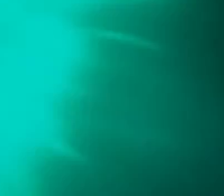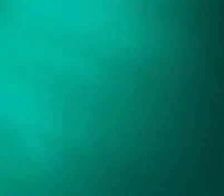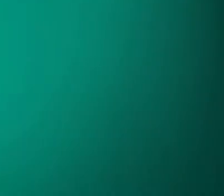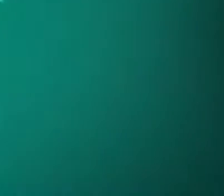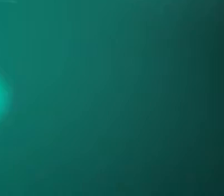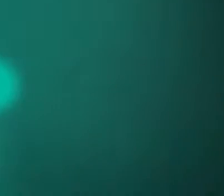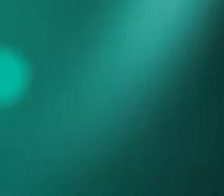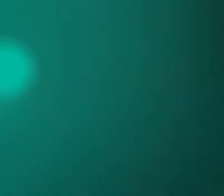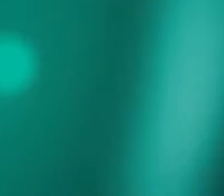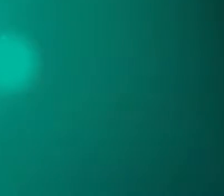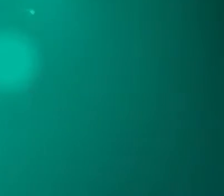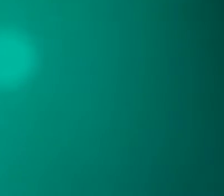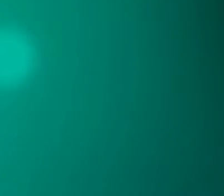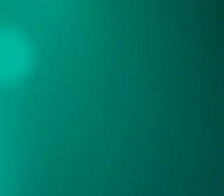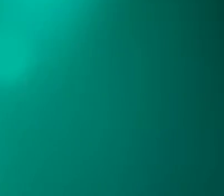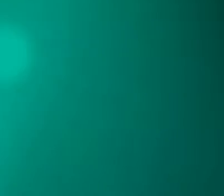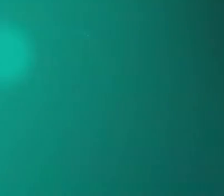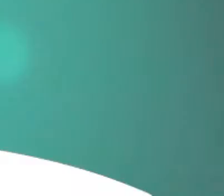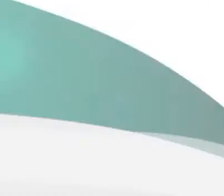Univerciência. Espero você!